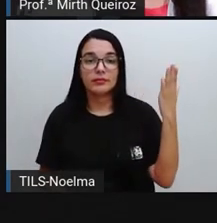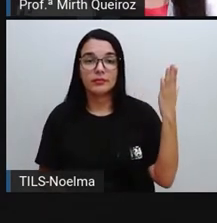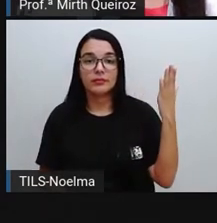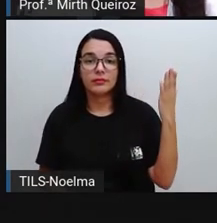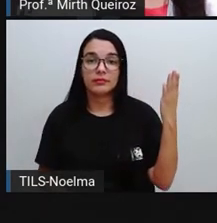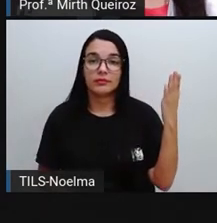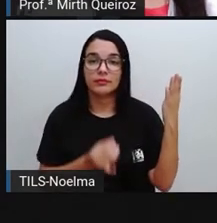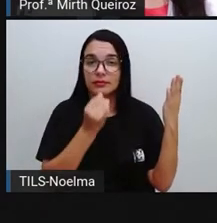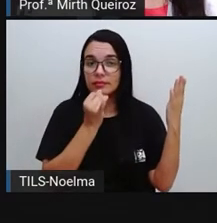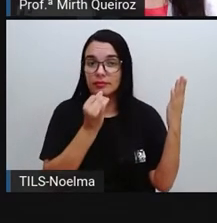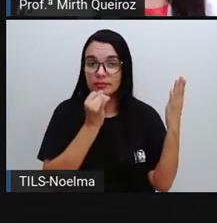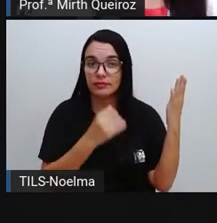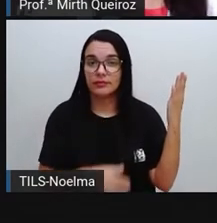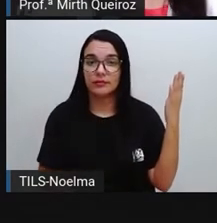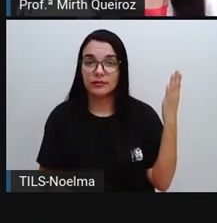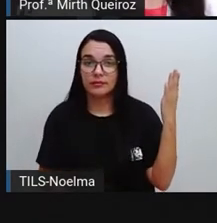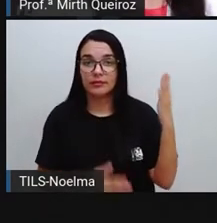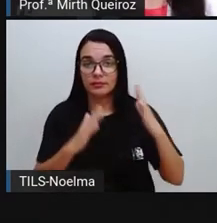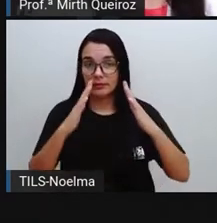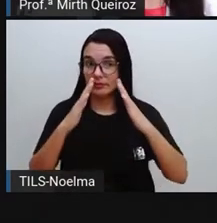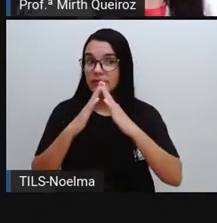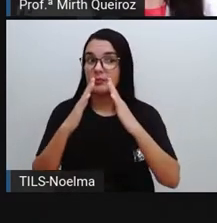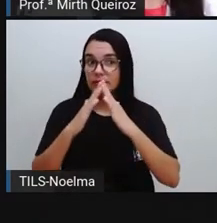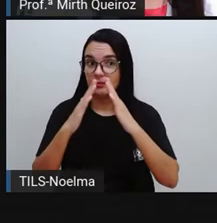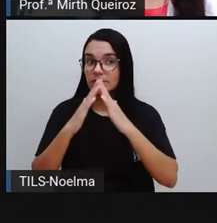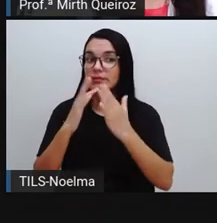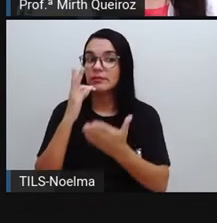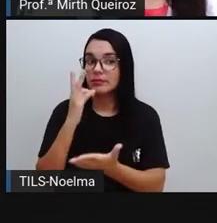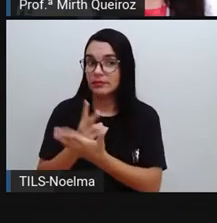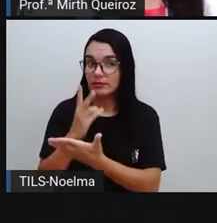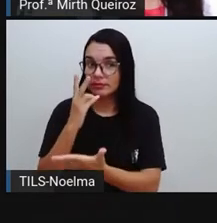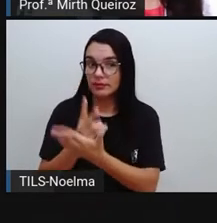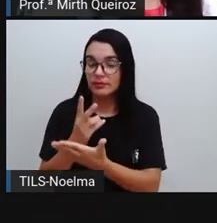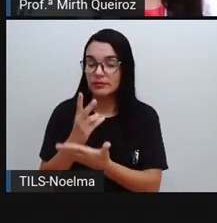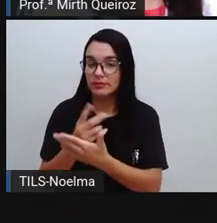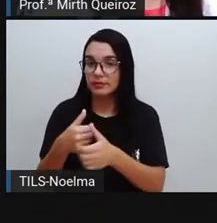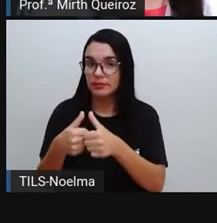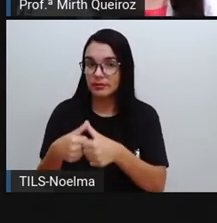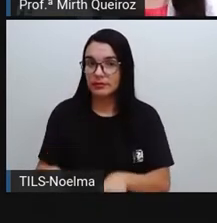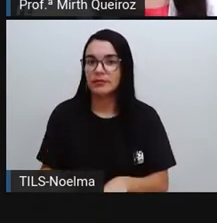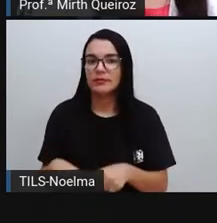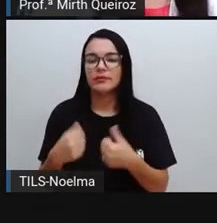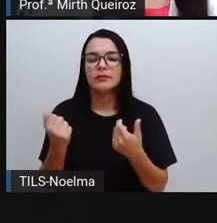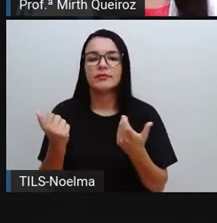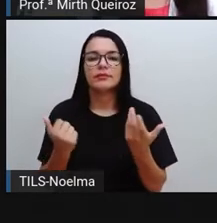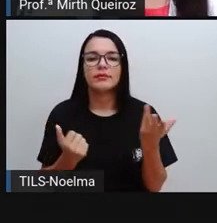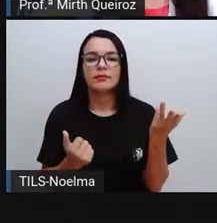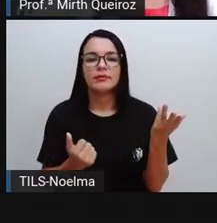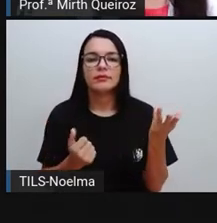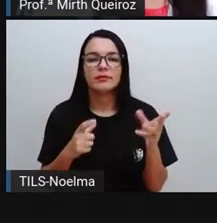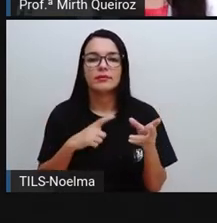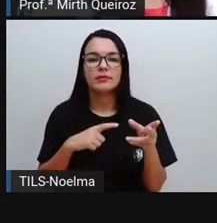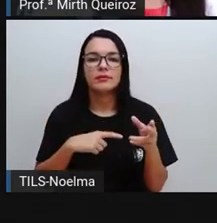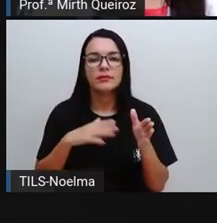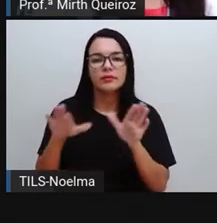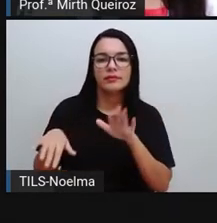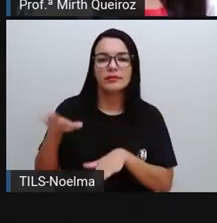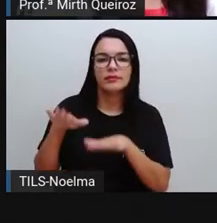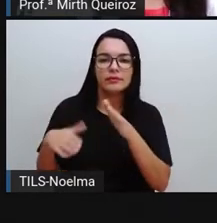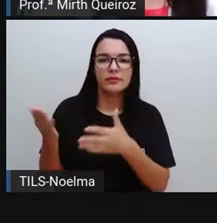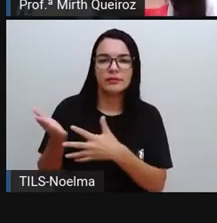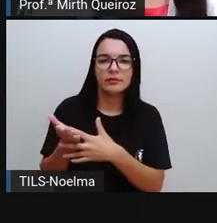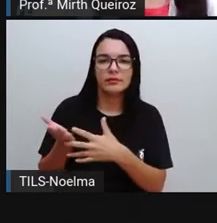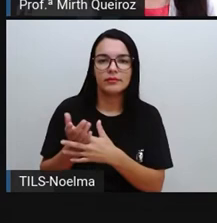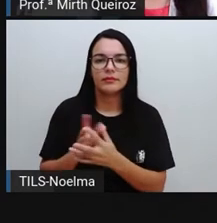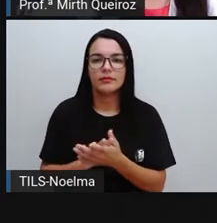duráveis, né? A casa da gente, que a gente mora, o carro, a televisão. São os bens de consumo semi-duráveis, a